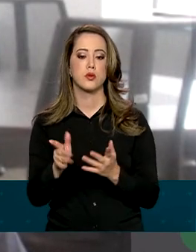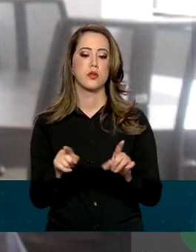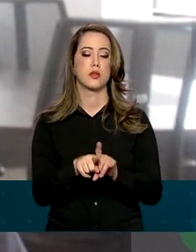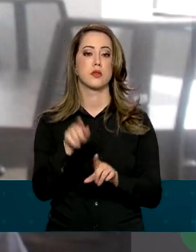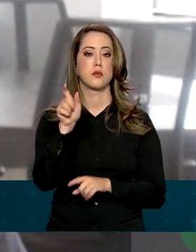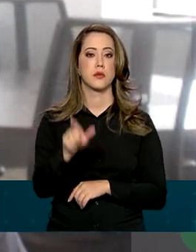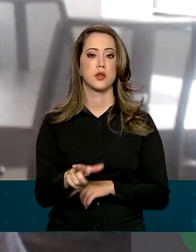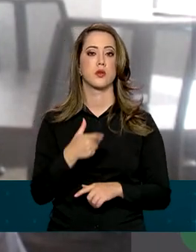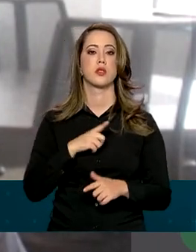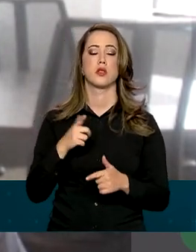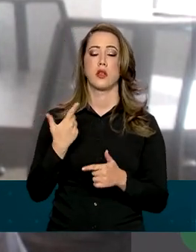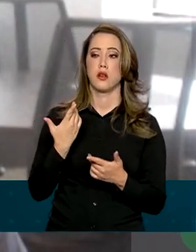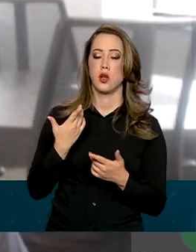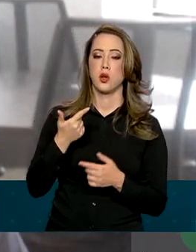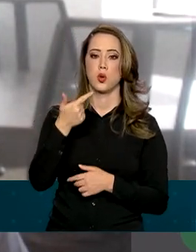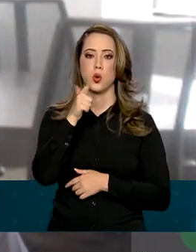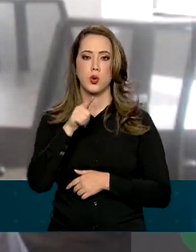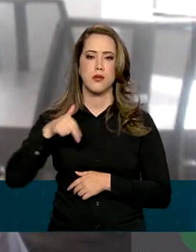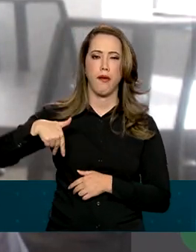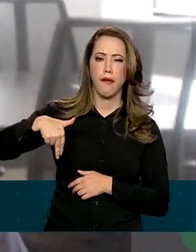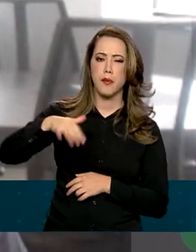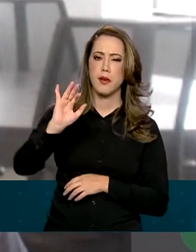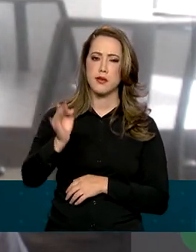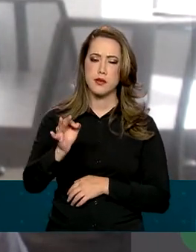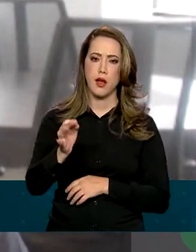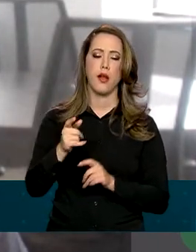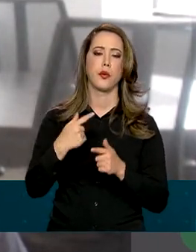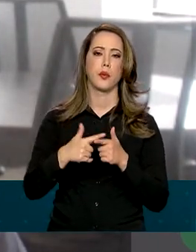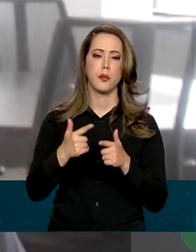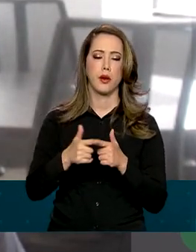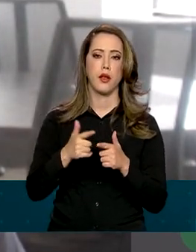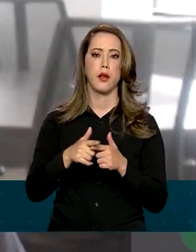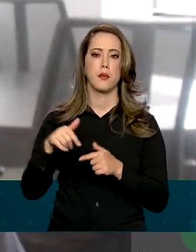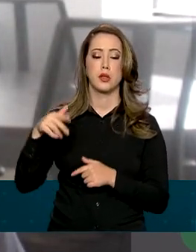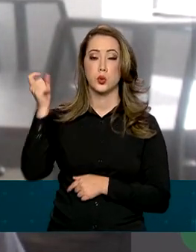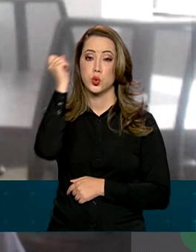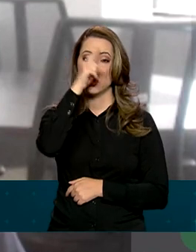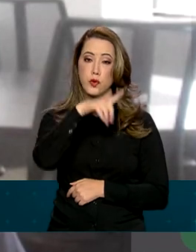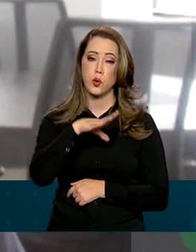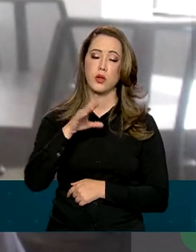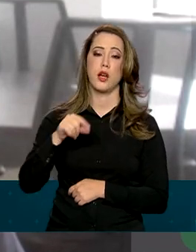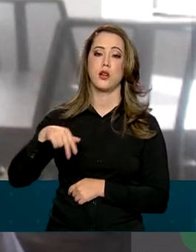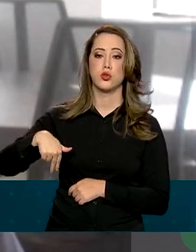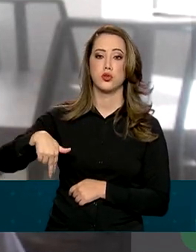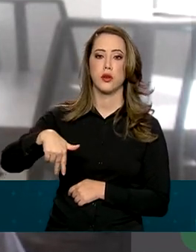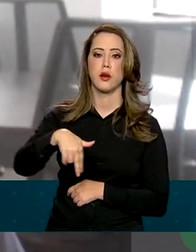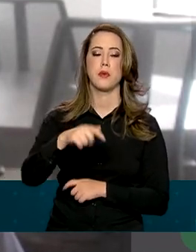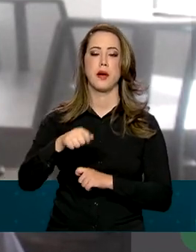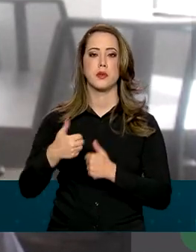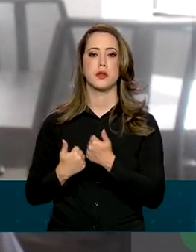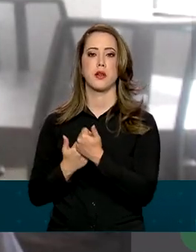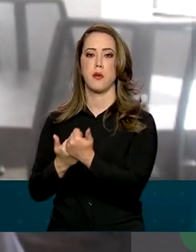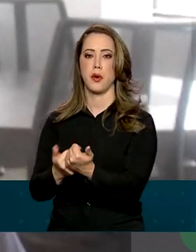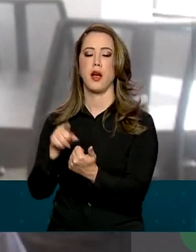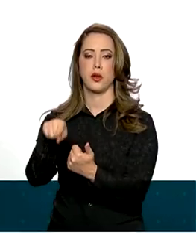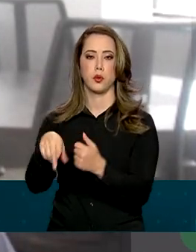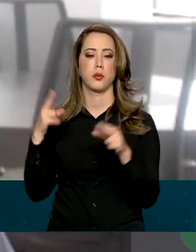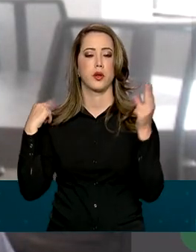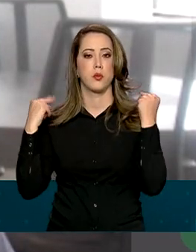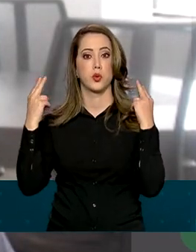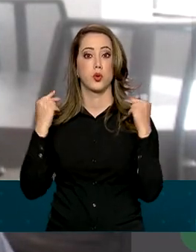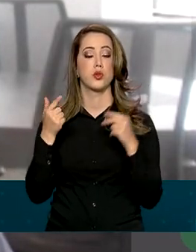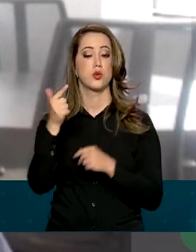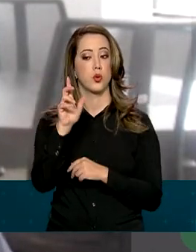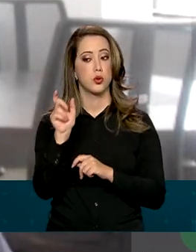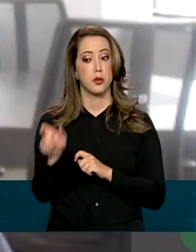alguma dificuldade de locomoção, elas devem ser auxiliadas pelo motorista ou pelo preposto da empresa. O